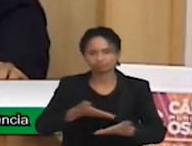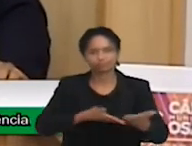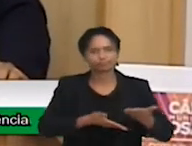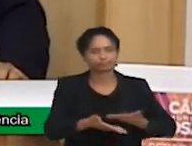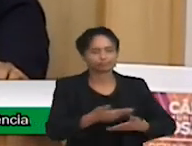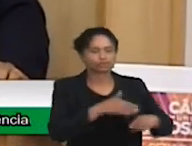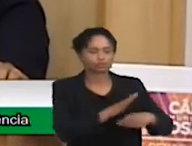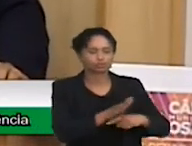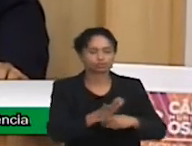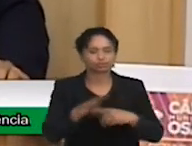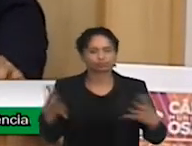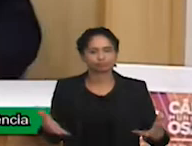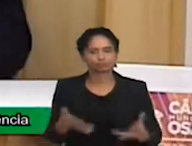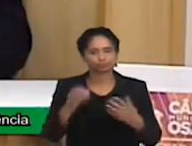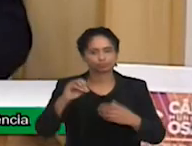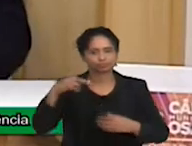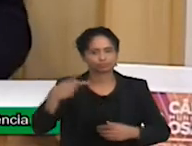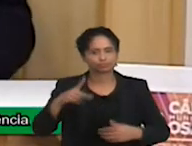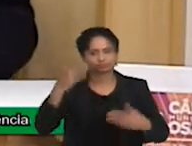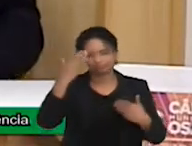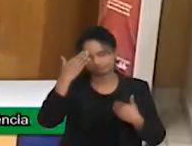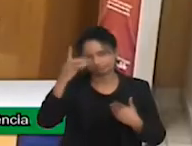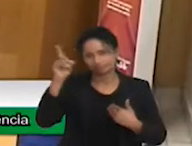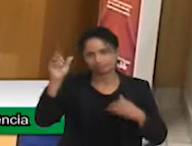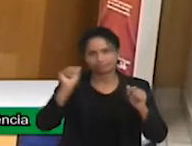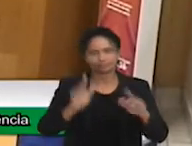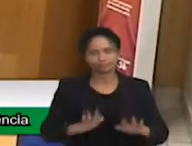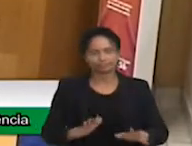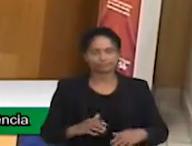muito obrigado e fiquem com Deus.